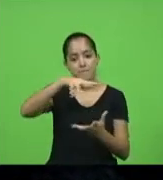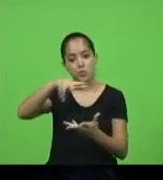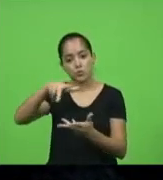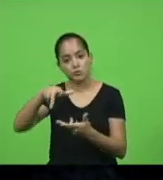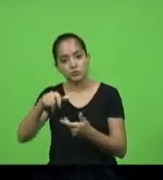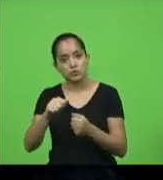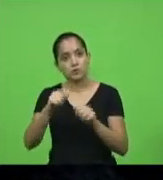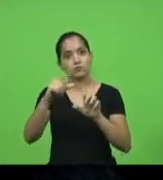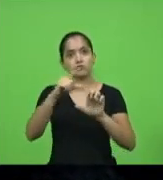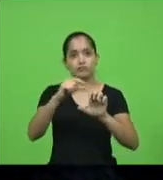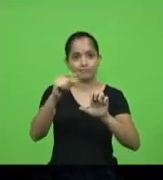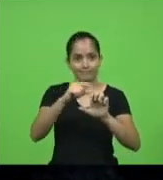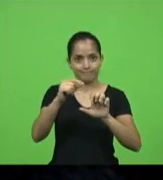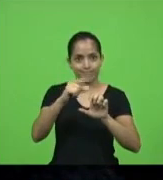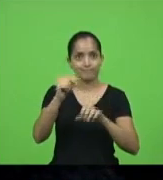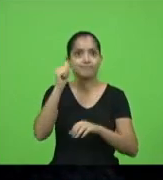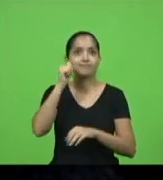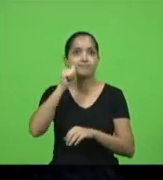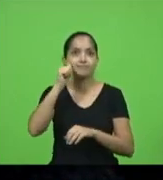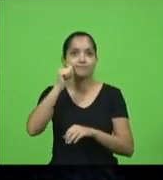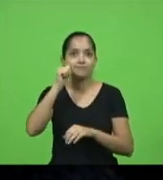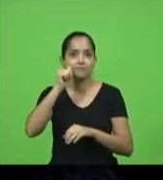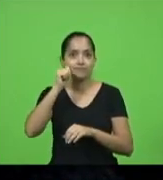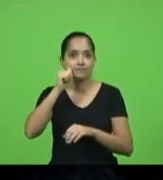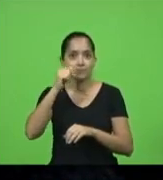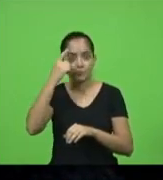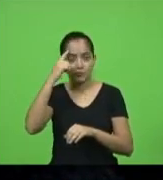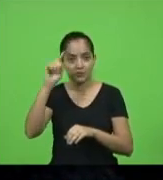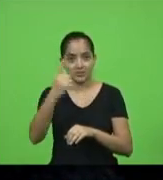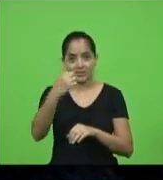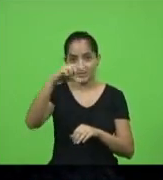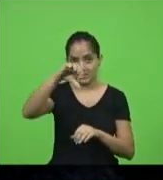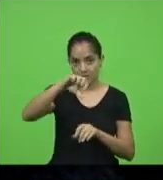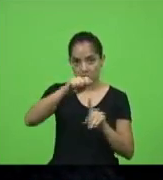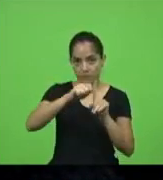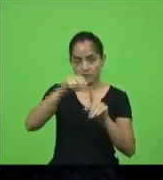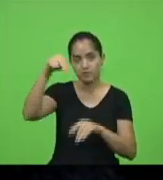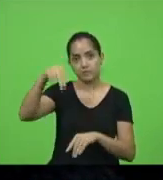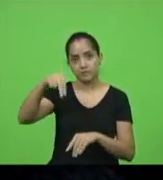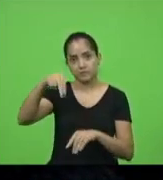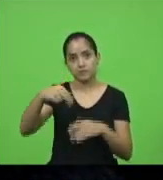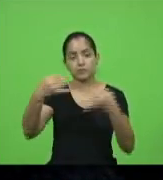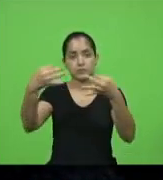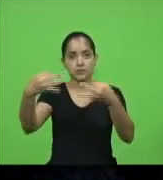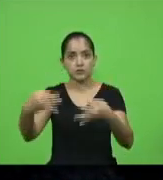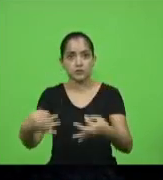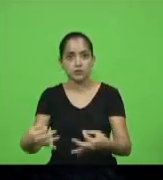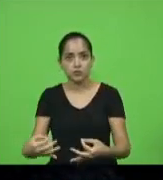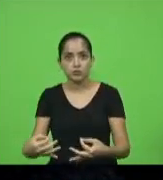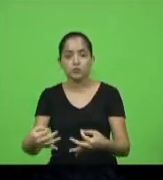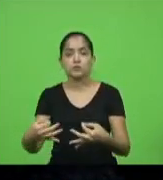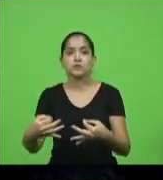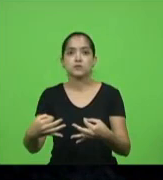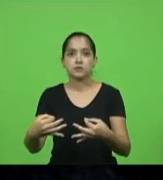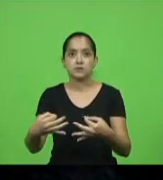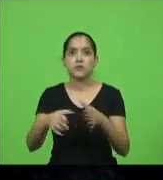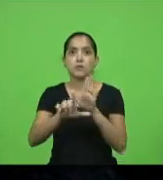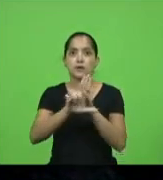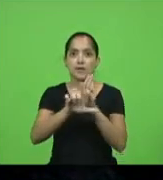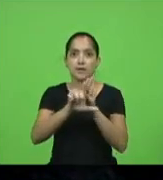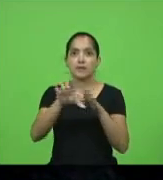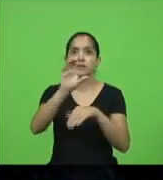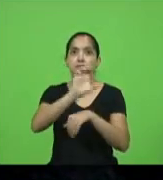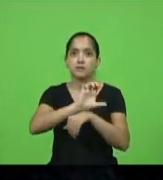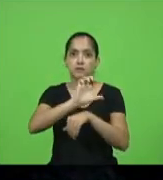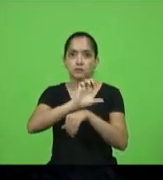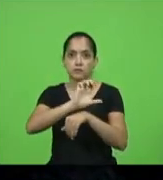empreendedorismo feminino no dia 19 de novembro e nada mais justo que fazer uma lei estadual para